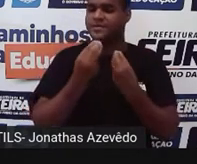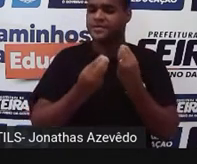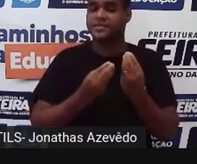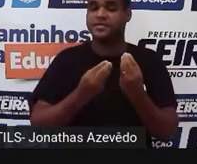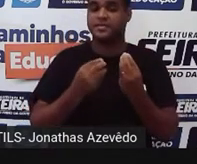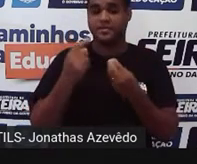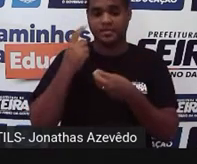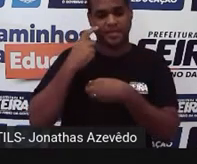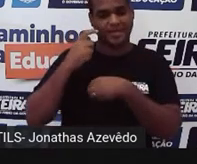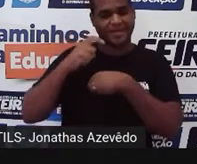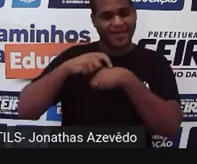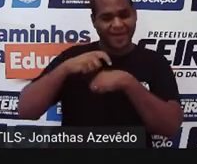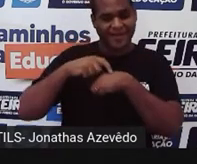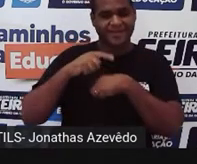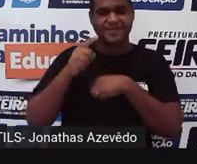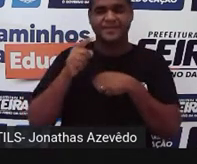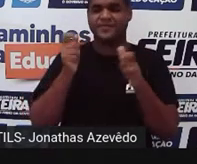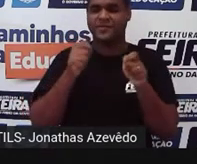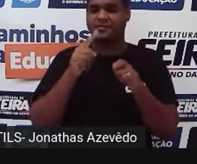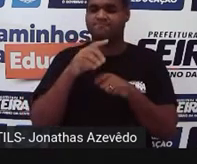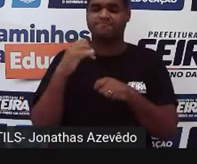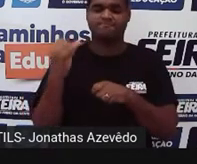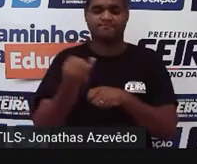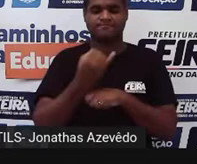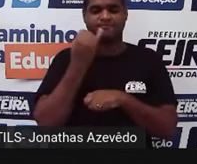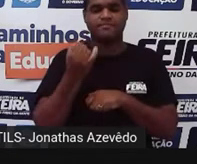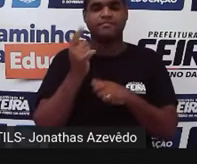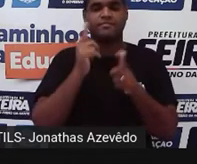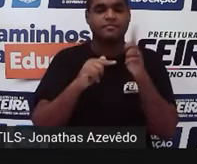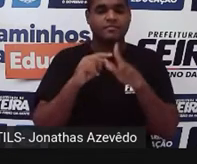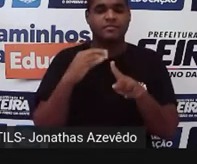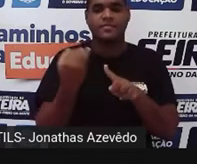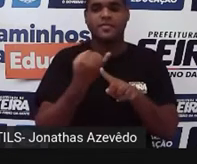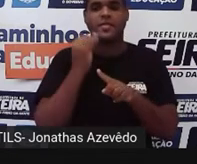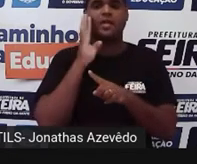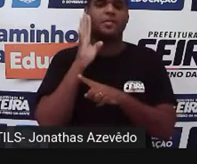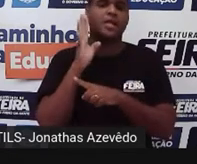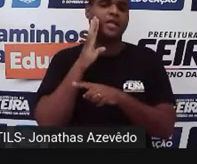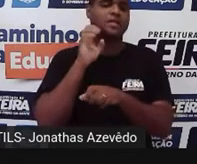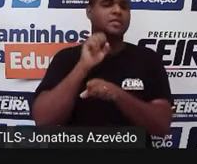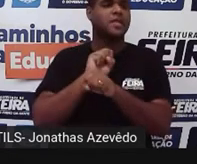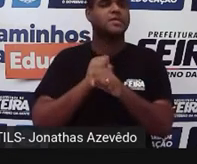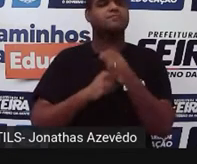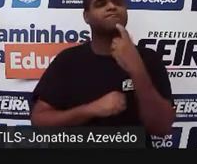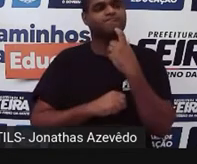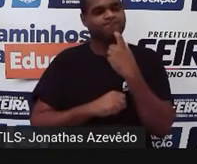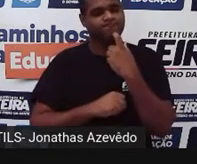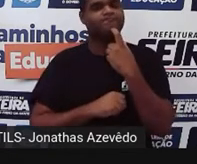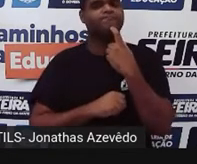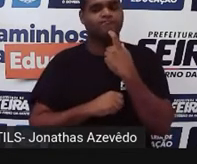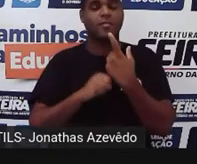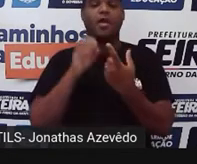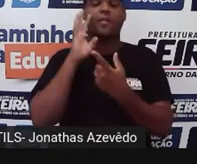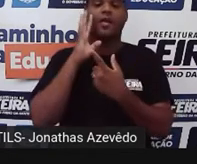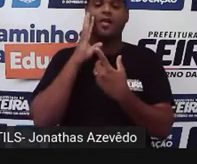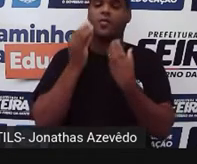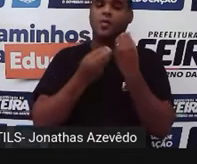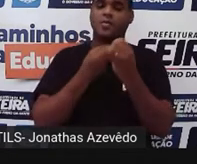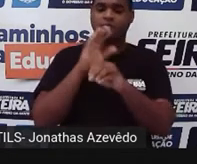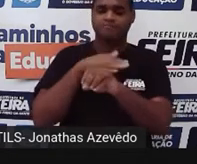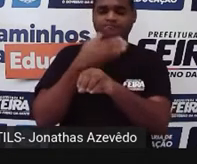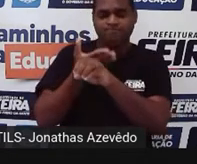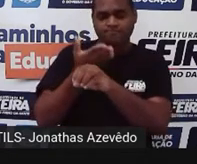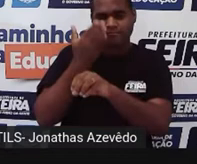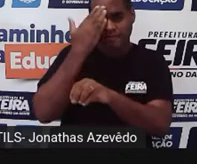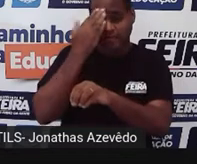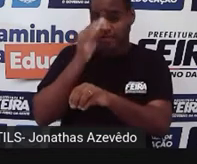Aquele momentozinho que é muito importante a gente parar um pouquinho na aula e pensar sobre o quanto a gente está entendendo as